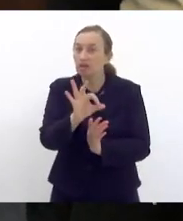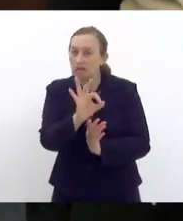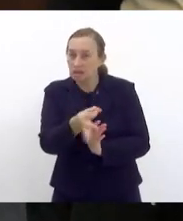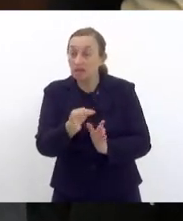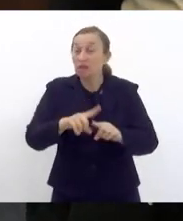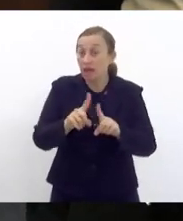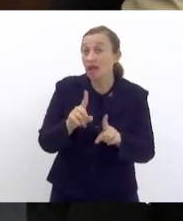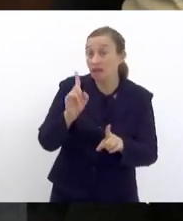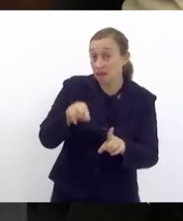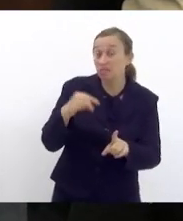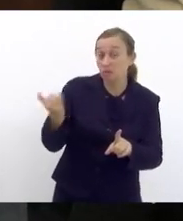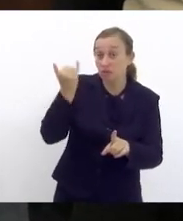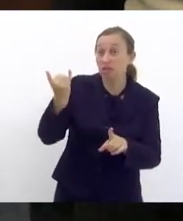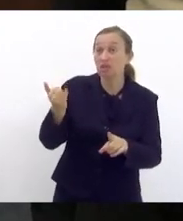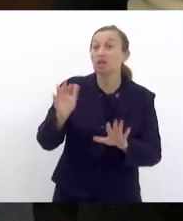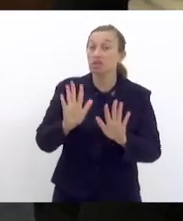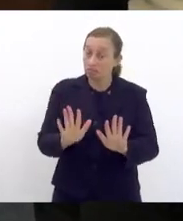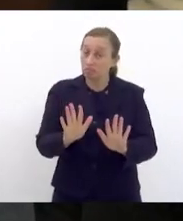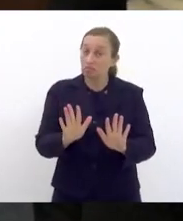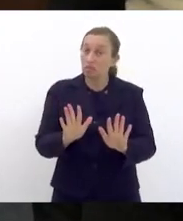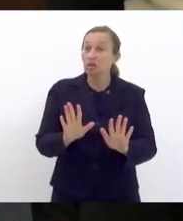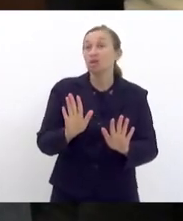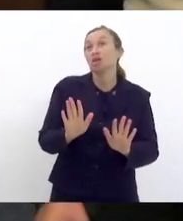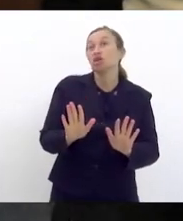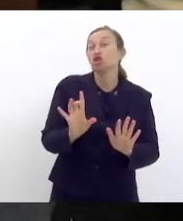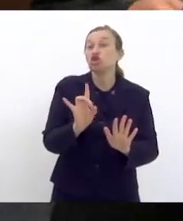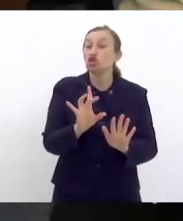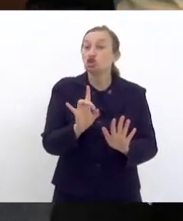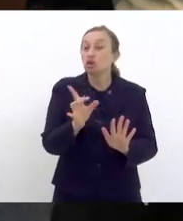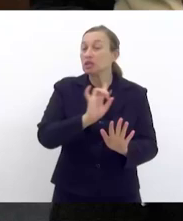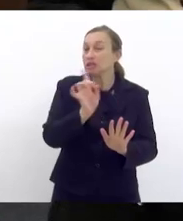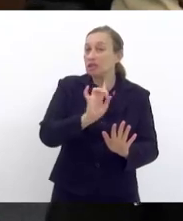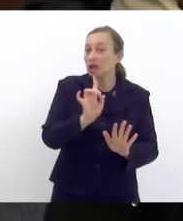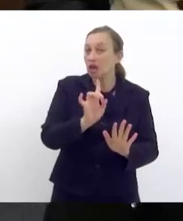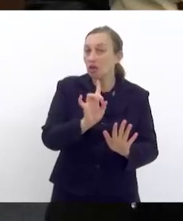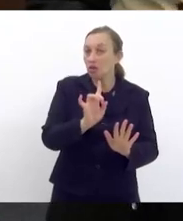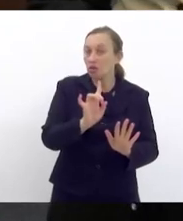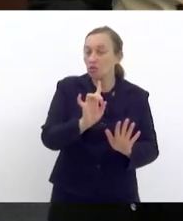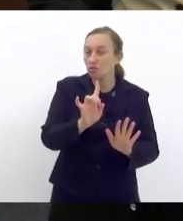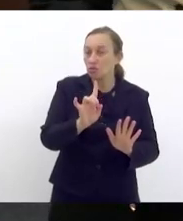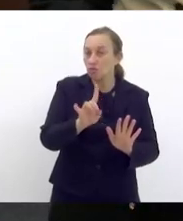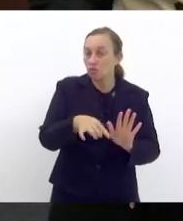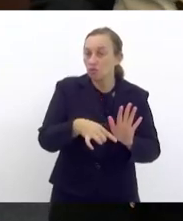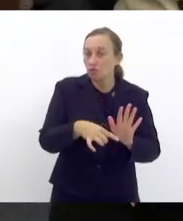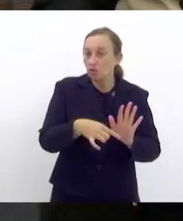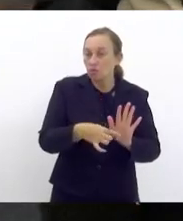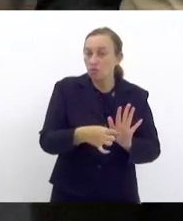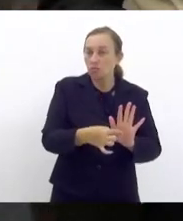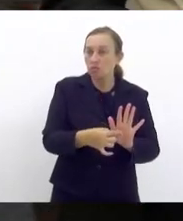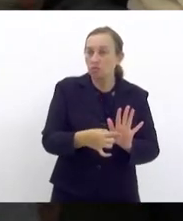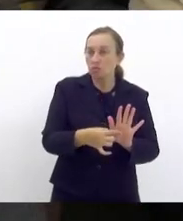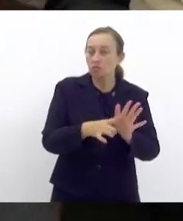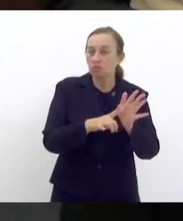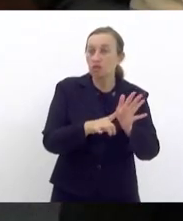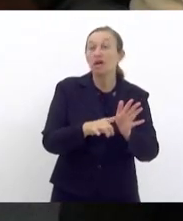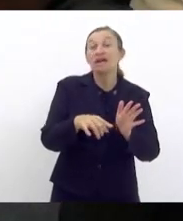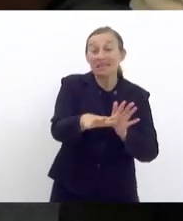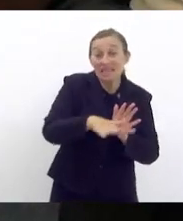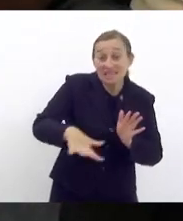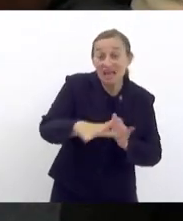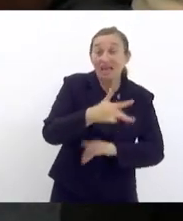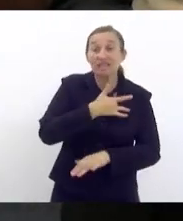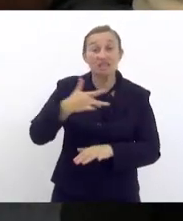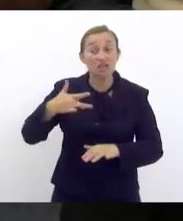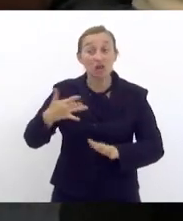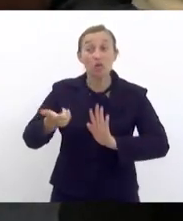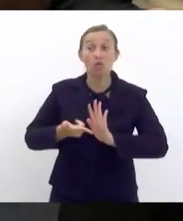Acho que é importante. E aí seria o caso apenas de não colocar ele disponível e deixar o questionário disponível para as unidades de saúde,